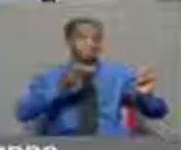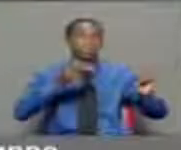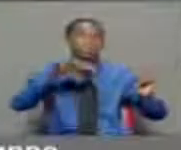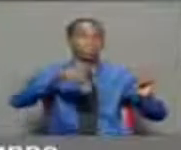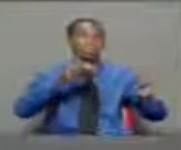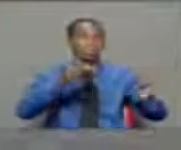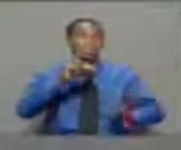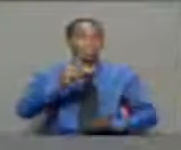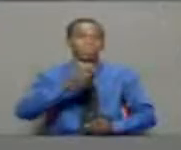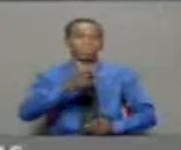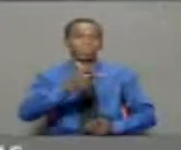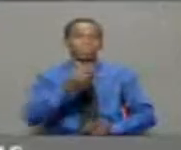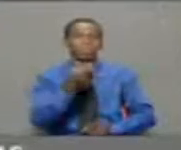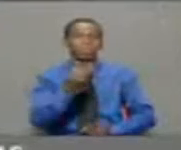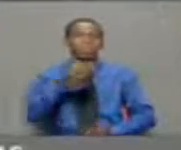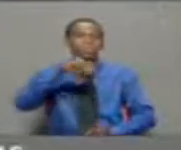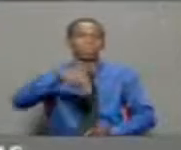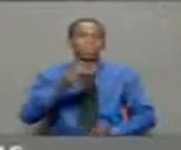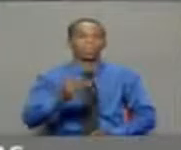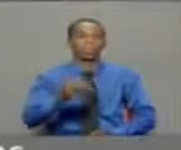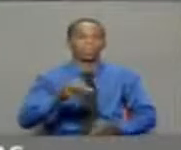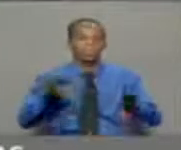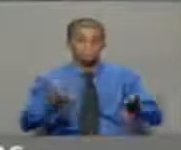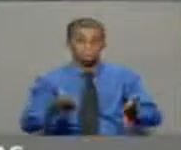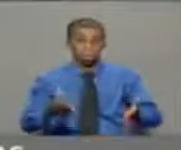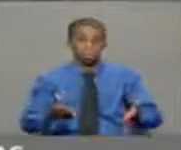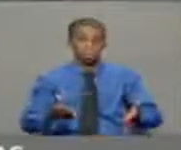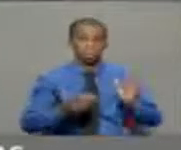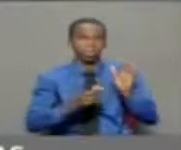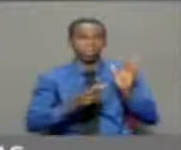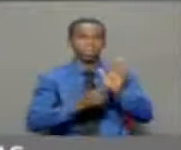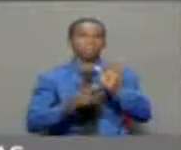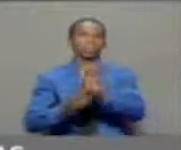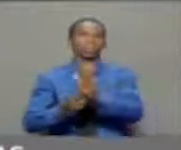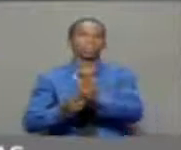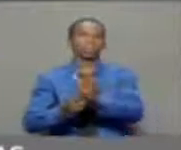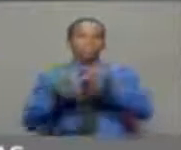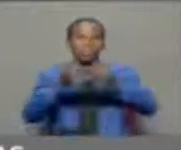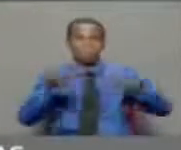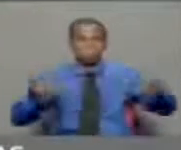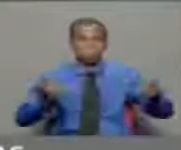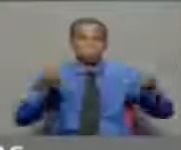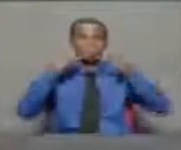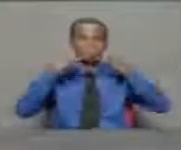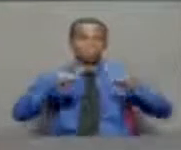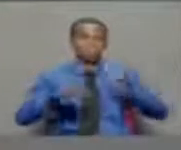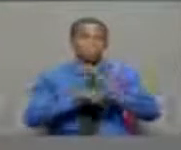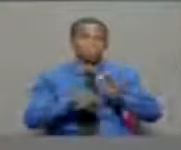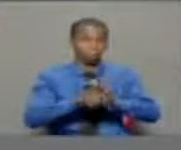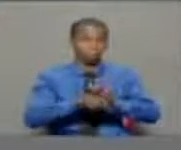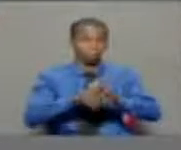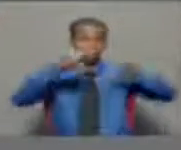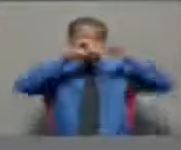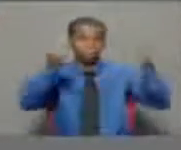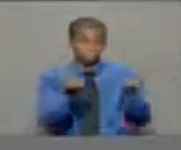Informar que temos uma notícia de última hora que nos dá conta de que os representantes da empresa China